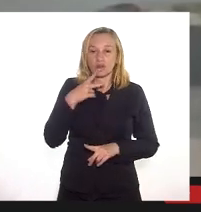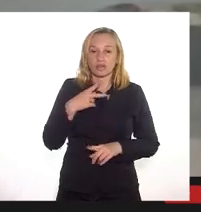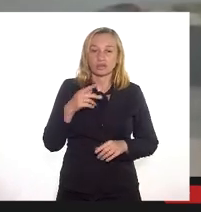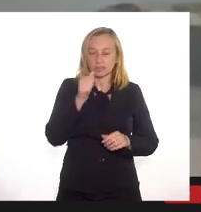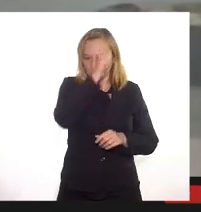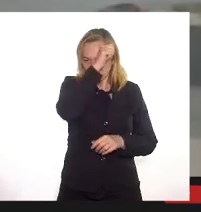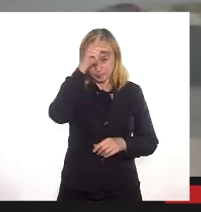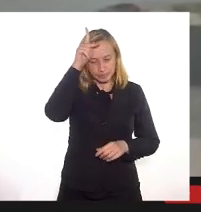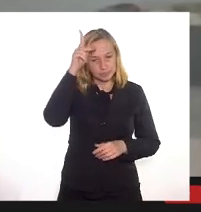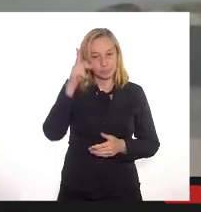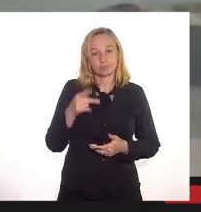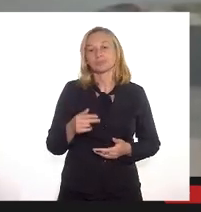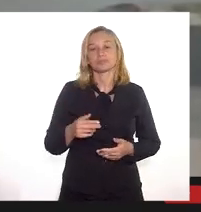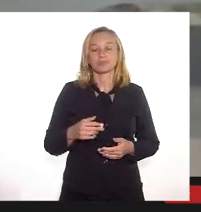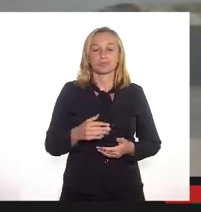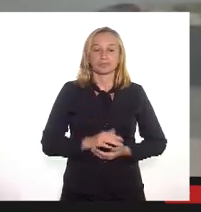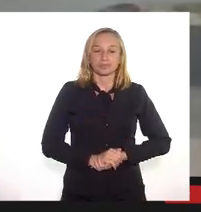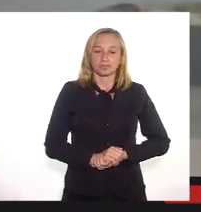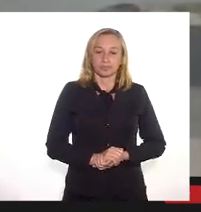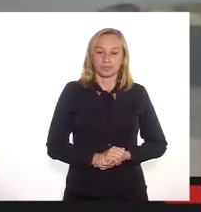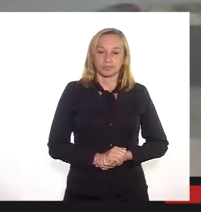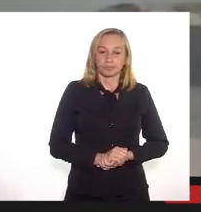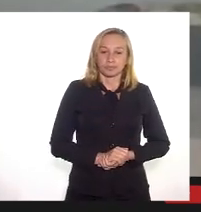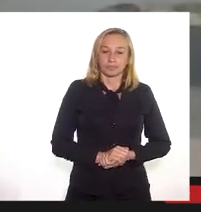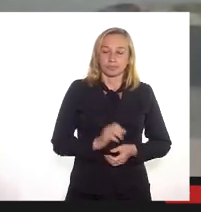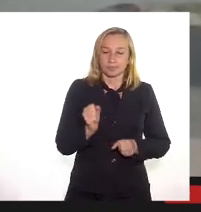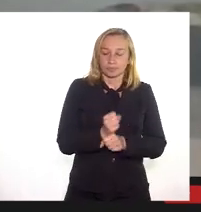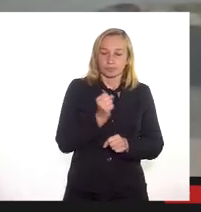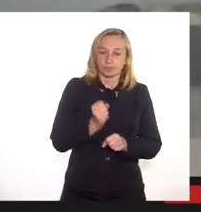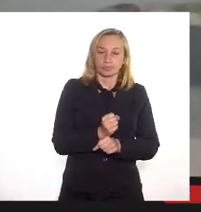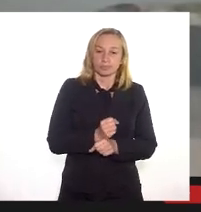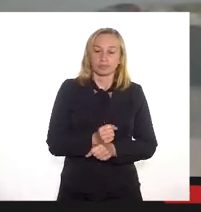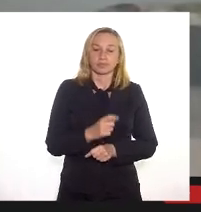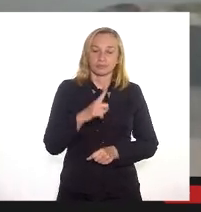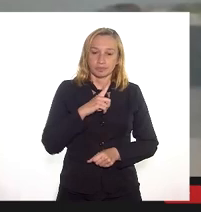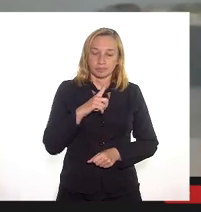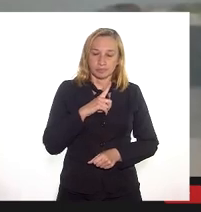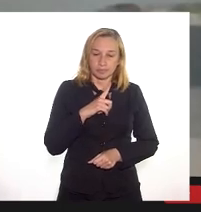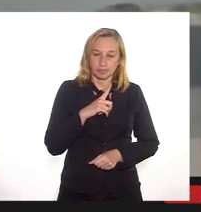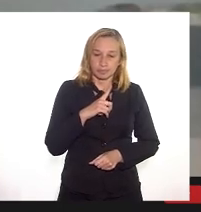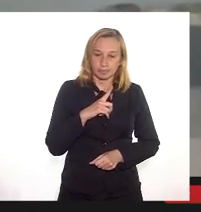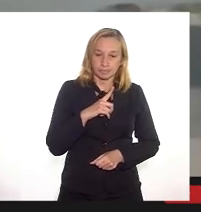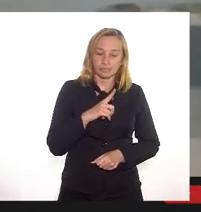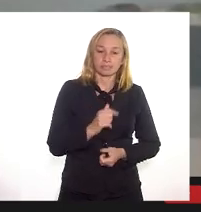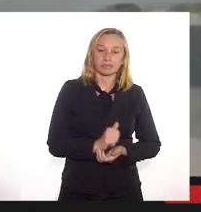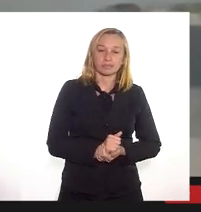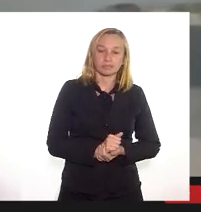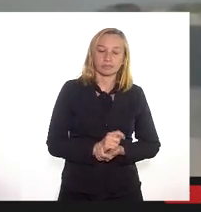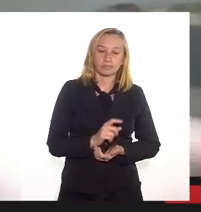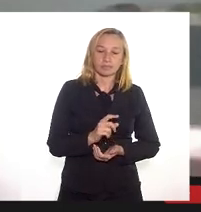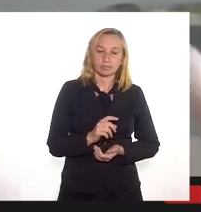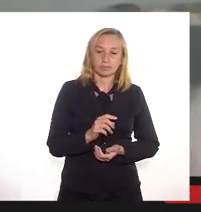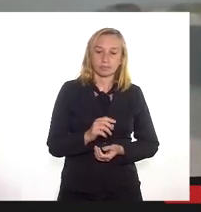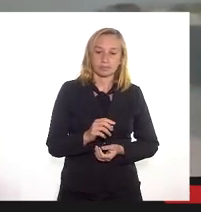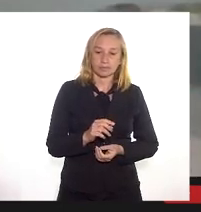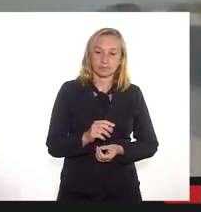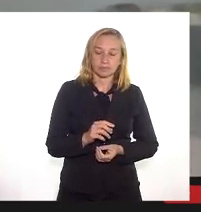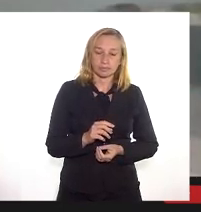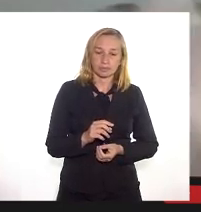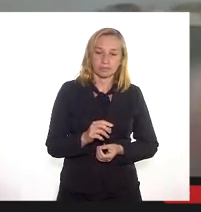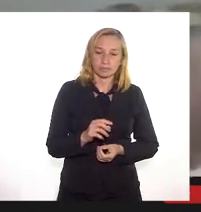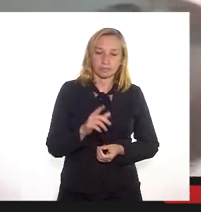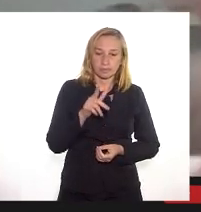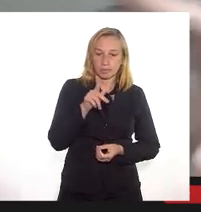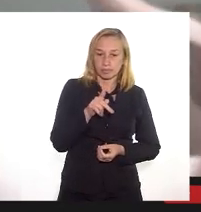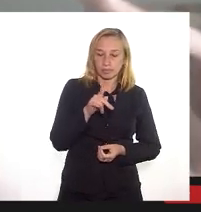prefeitura qual seria uma medida de mitigação dessa obra que vai gerar impermeabilização e vai gerar sobrecarga no aterro seria a construção de um piscinão